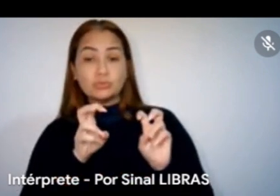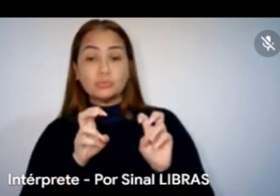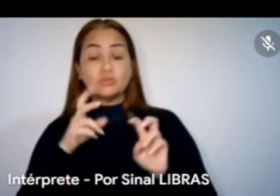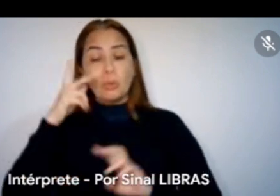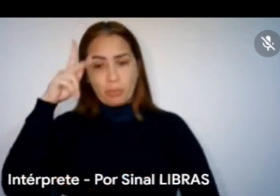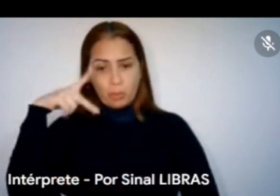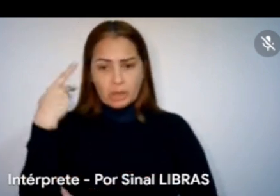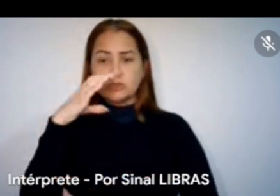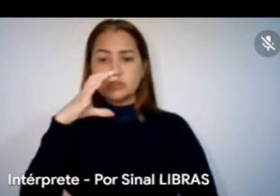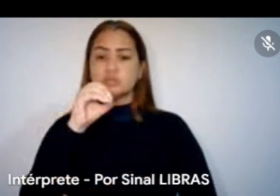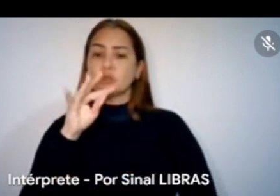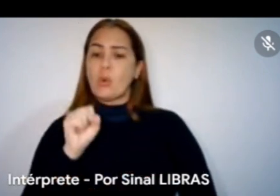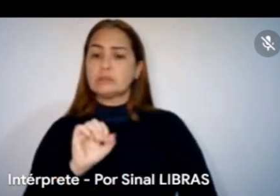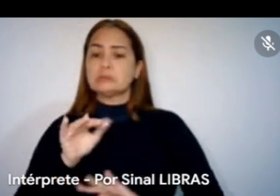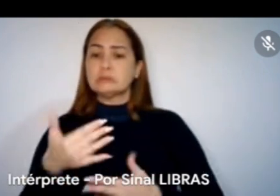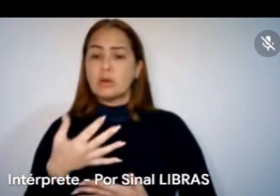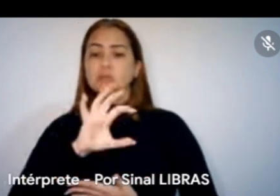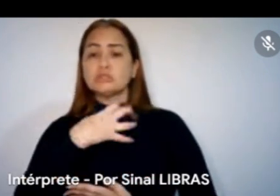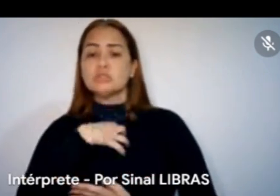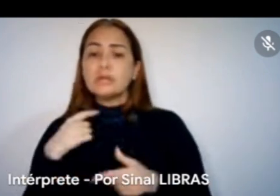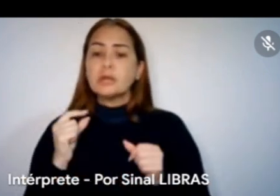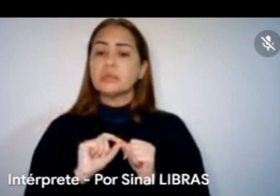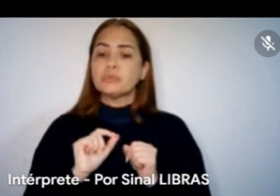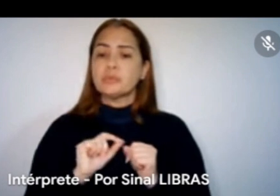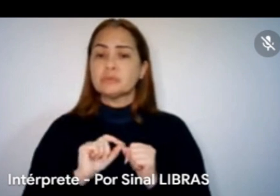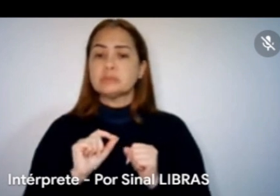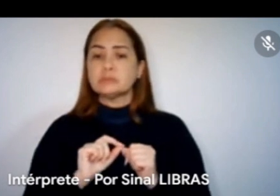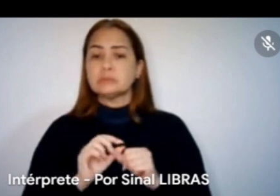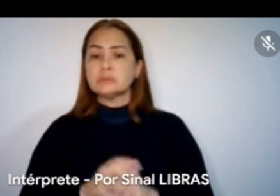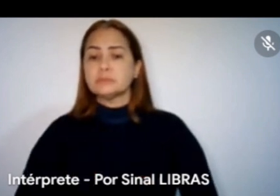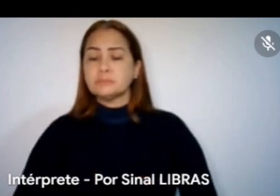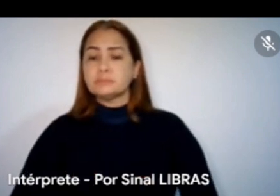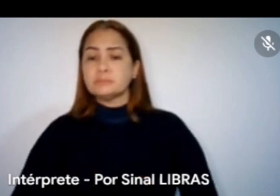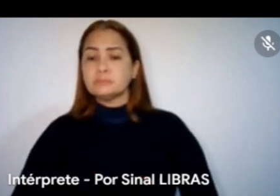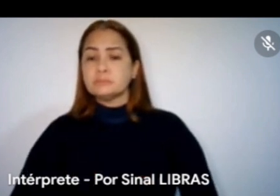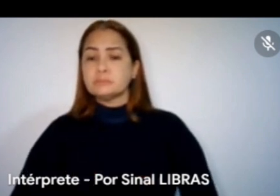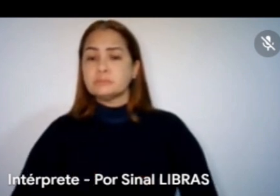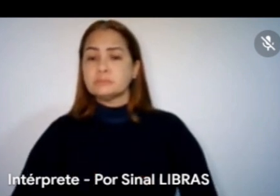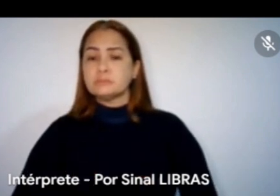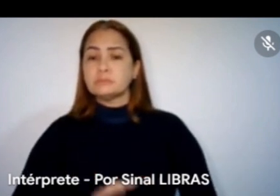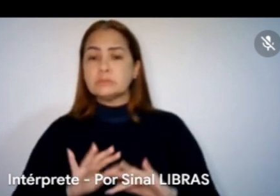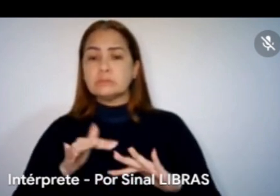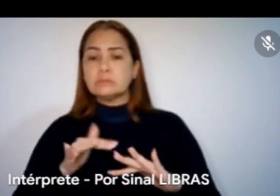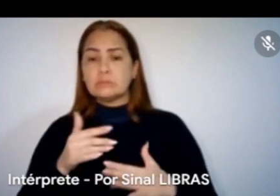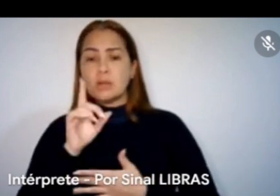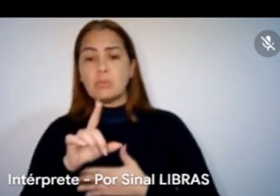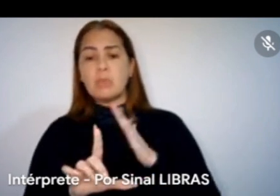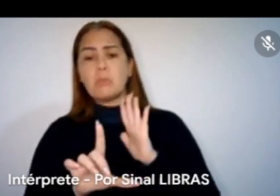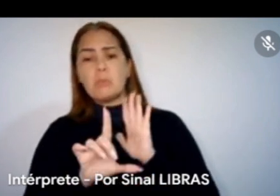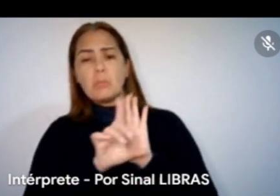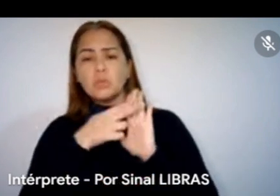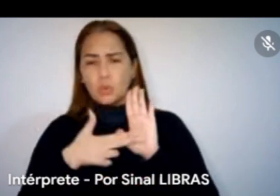E aí, de que forma que vai fazer isso? O Célio colocou aqui, uma instituição normativa para distribuição,